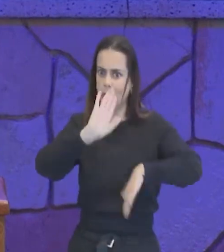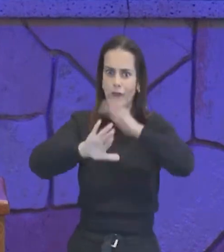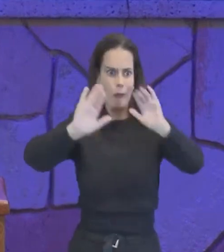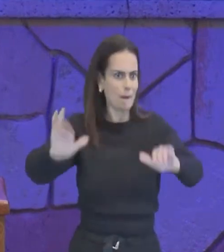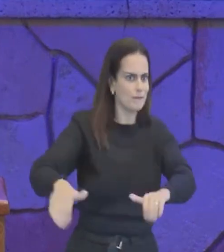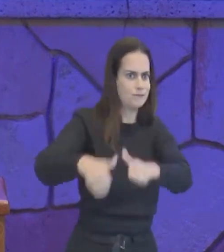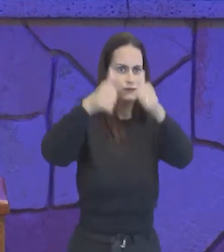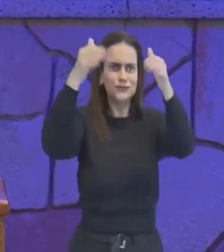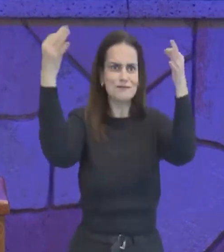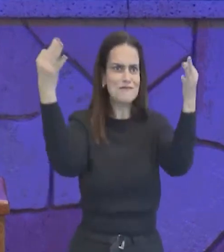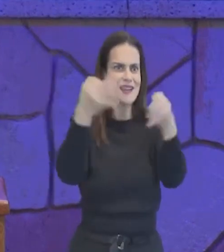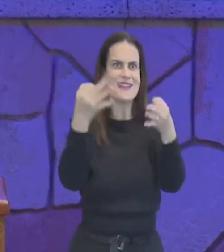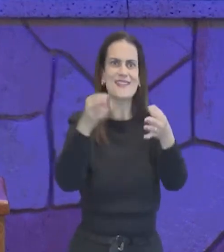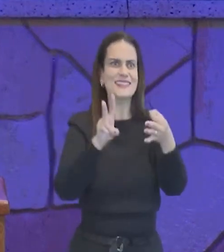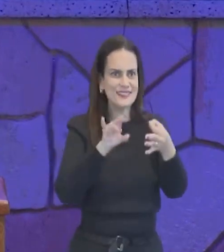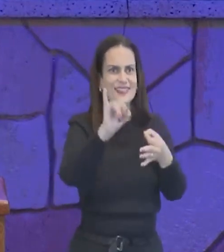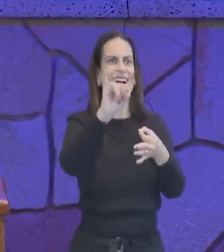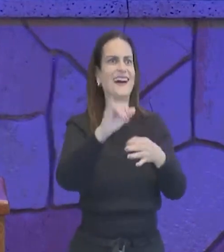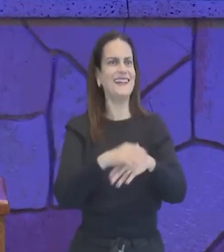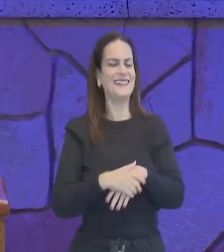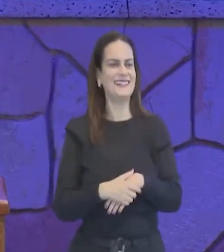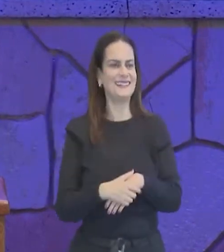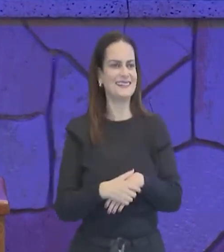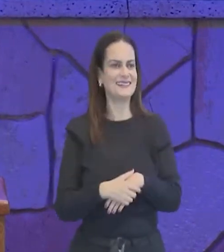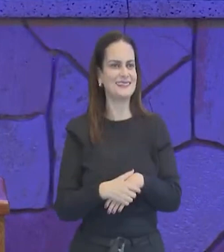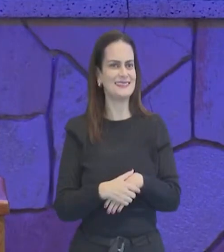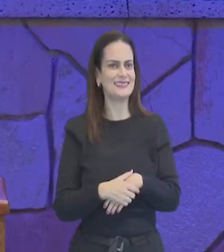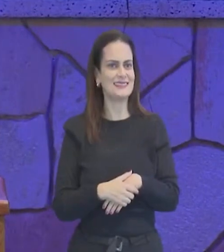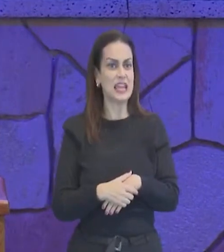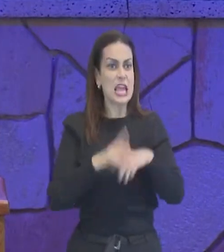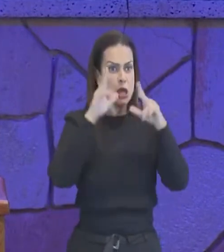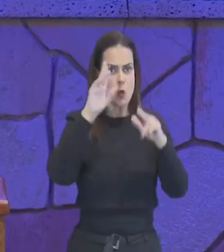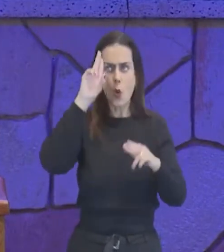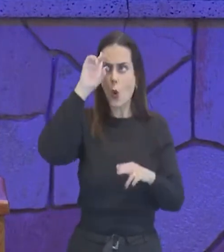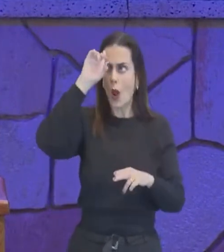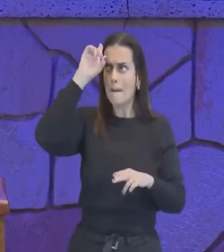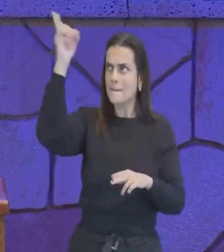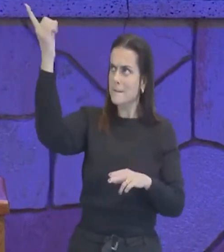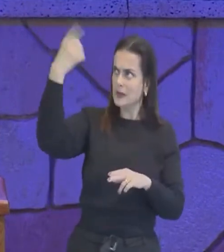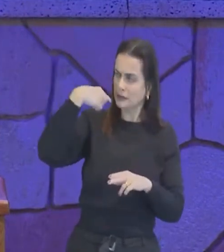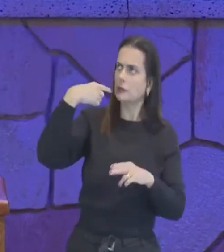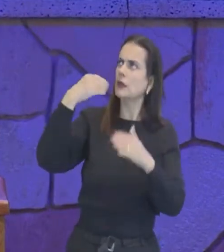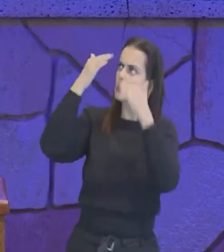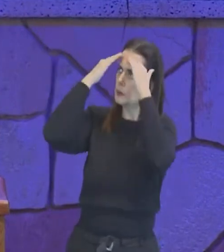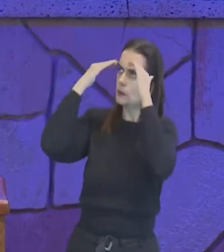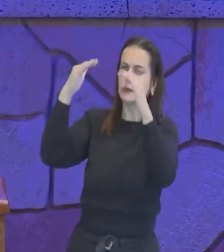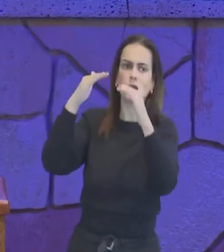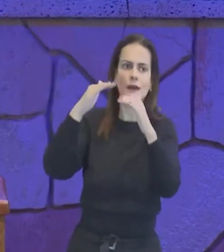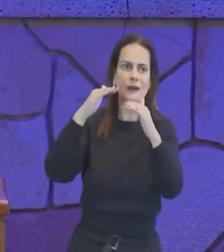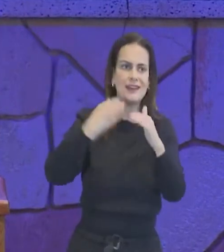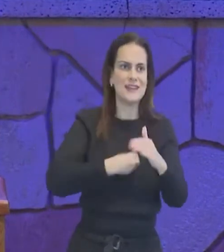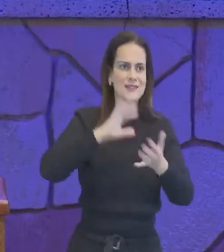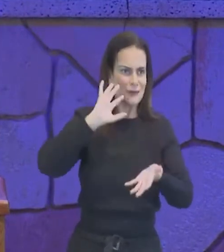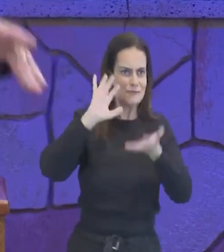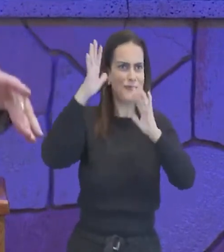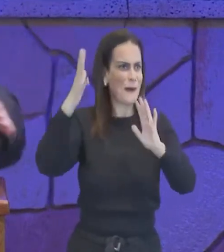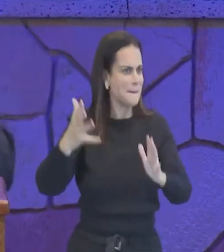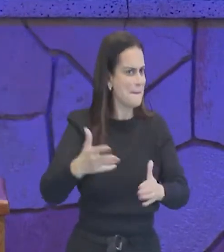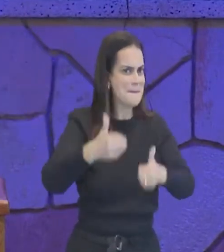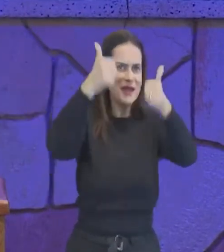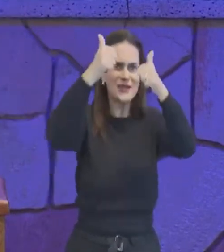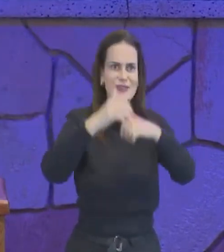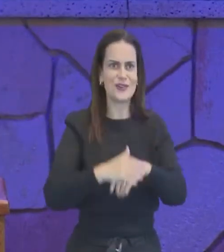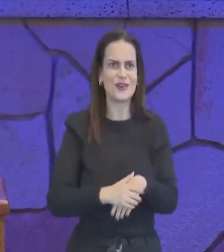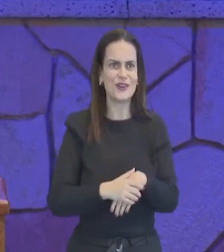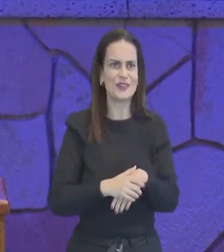qualidades destinadas, ao mandamento, a obediência, e ele vai ficar melhor, aprimore o